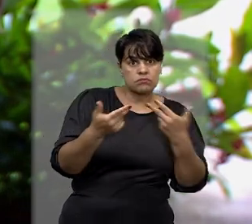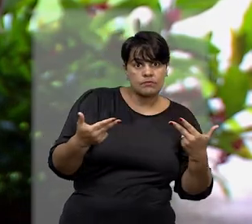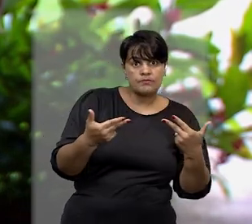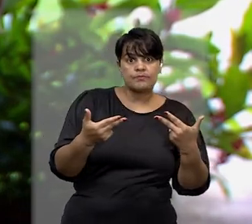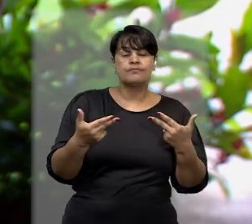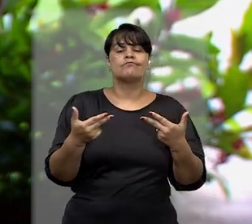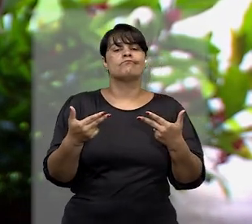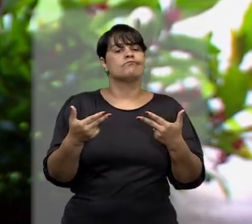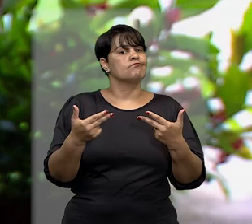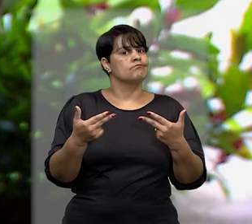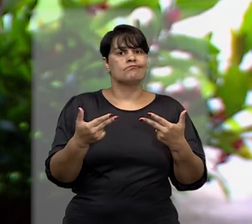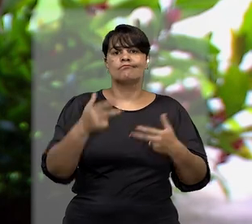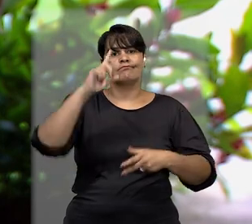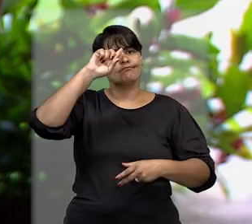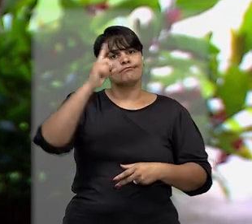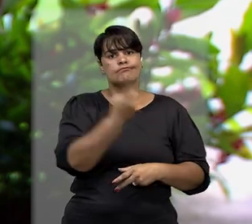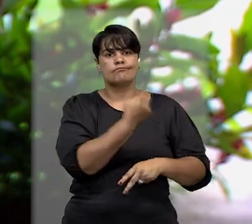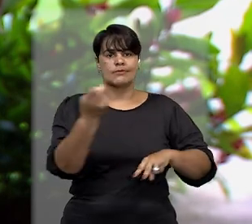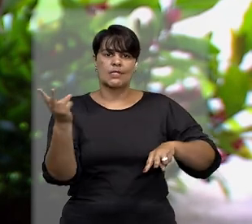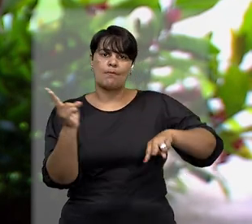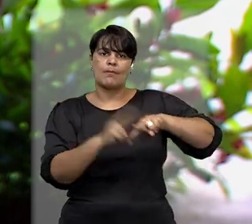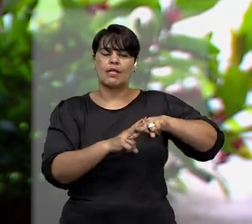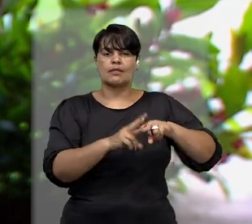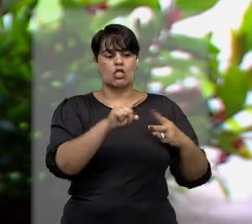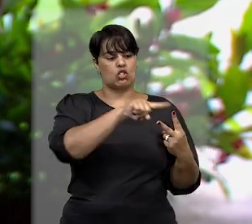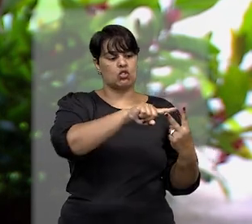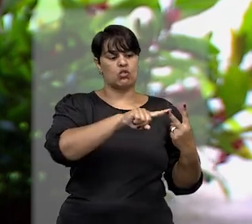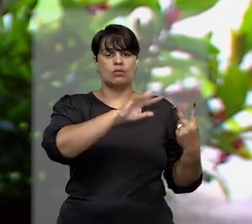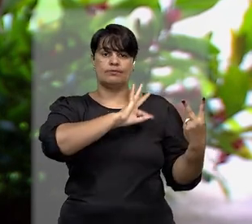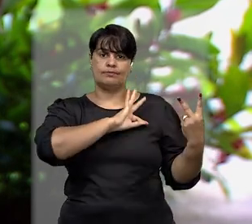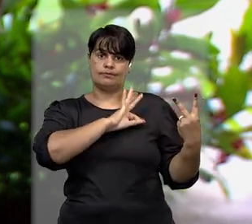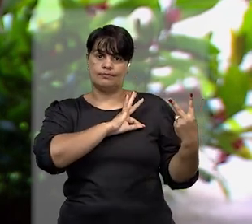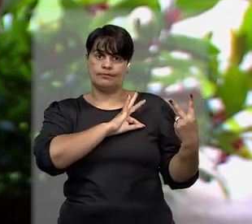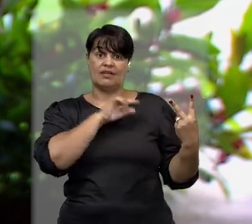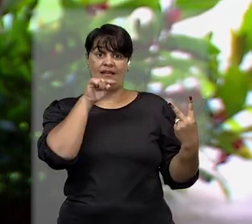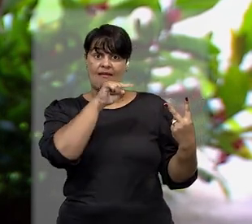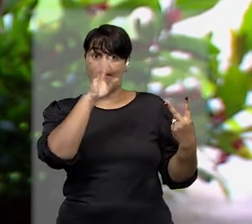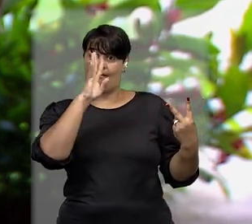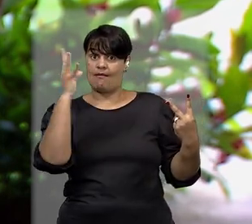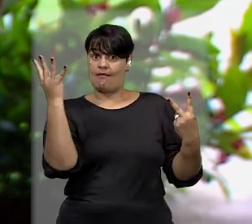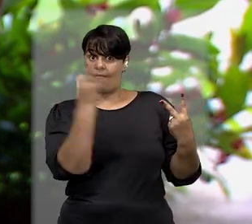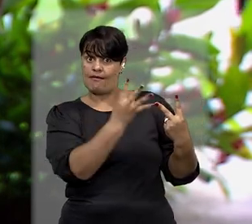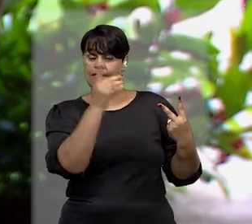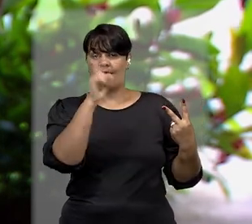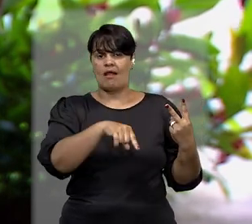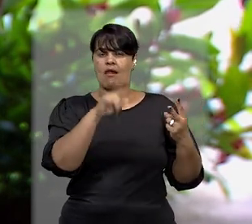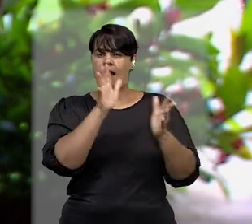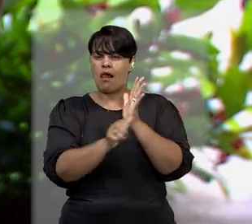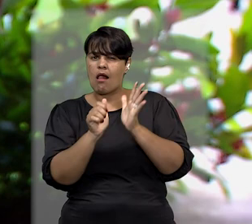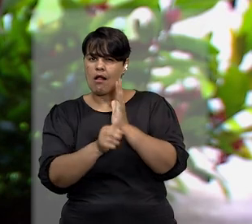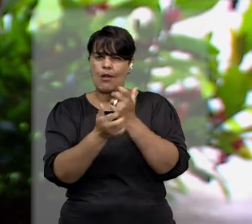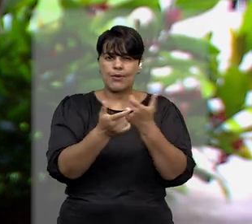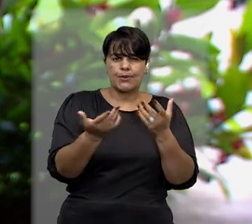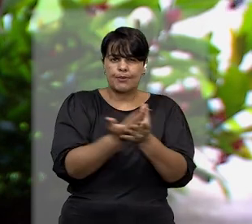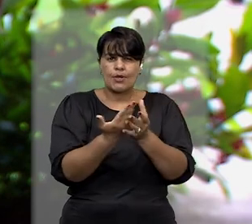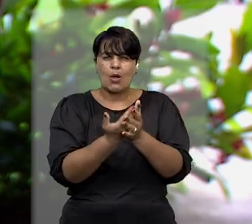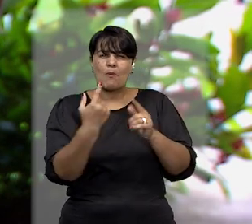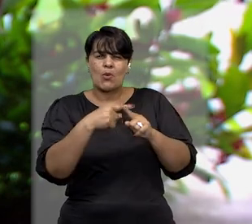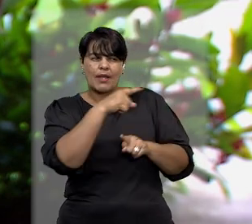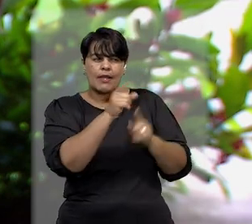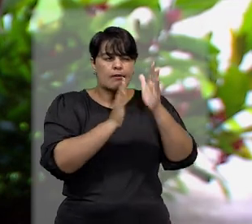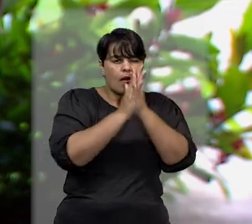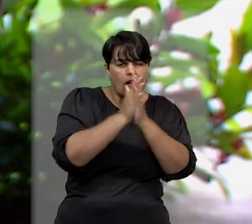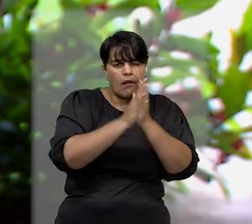Paulo, foi decretada a prisão preventiva dos PMs. Eles são acusados de fraude processual ao simular uma